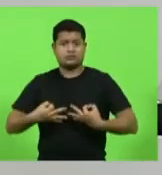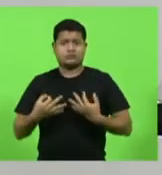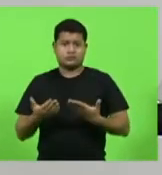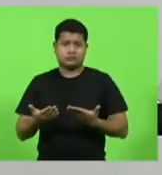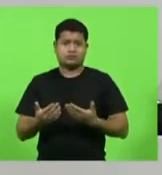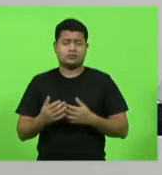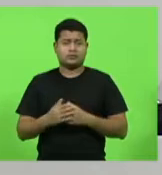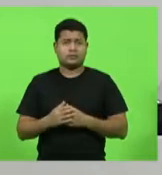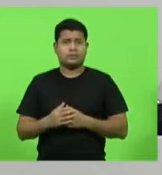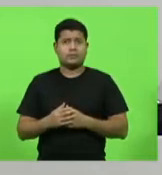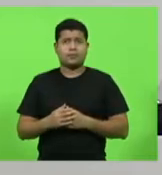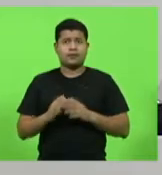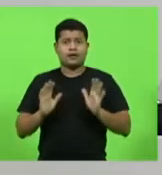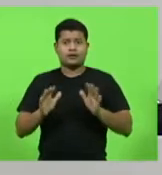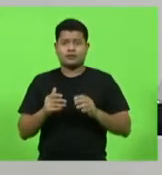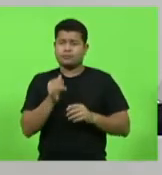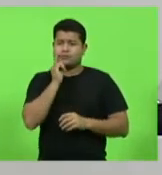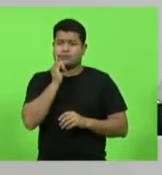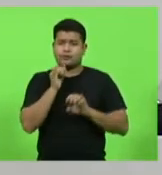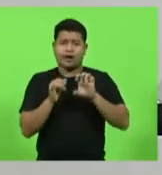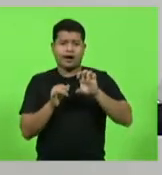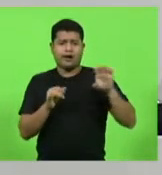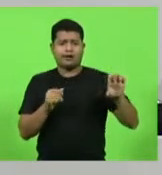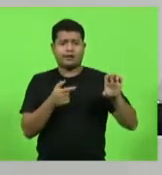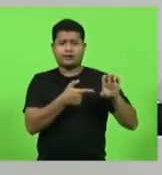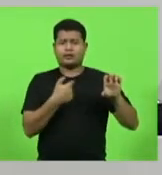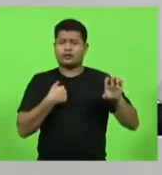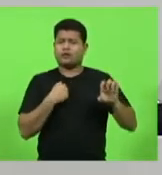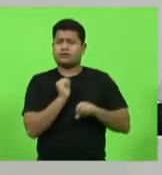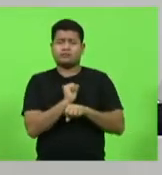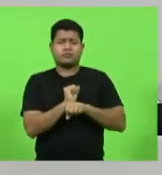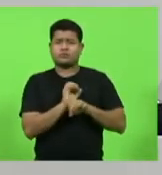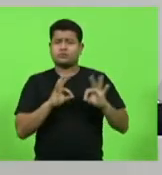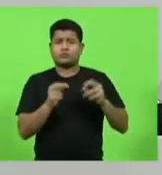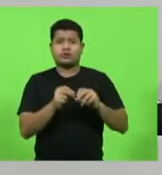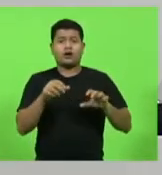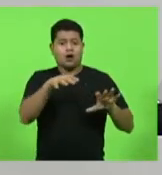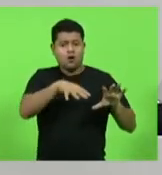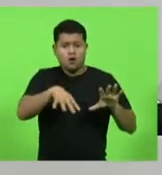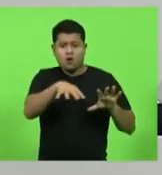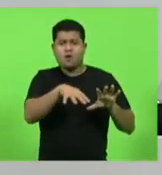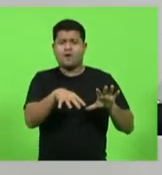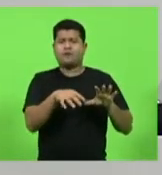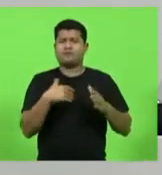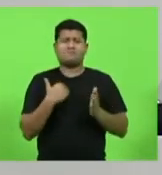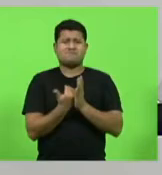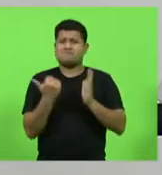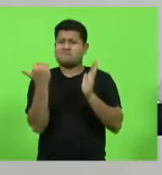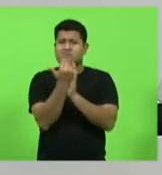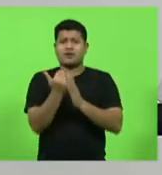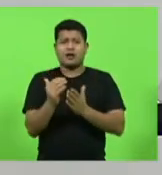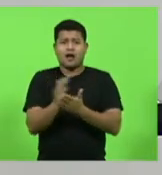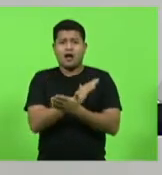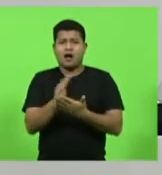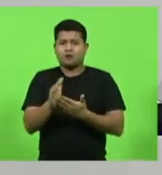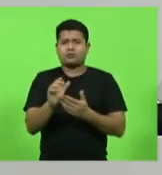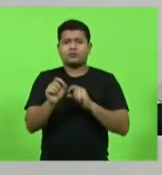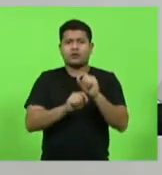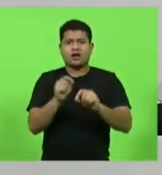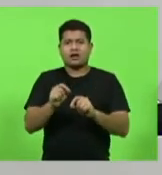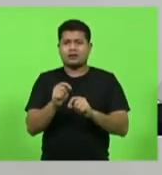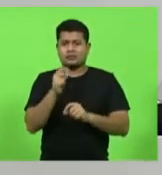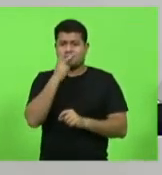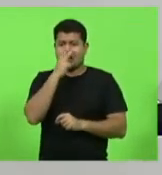já disse aqui, da esquerda espero tudo, do centrão mais ainda. Os caras conseguem fazer mágica em cima da